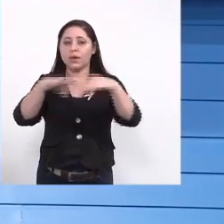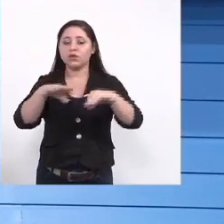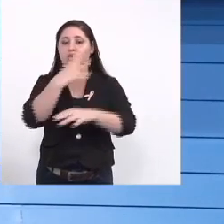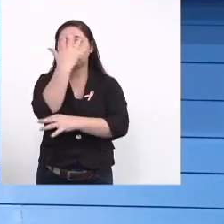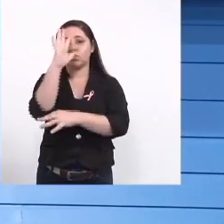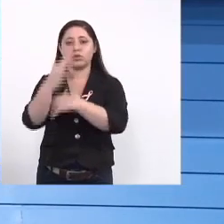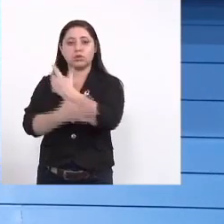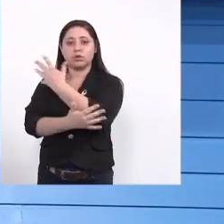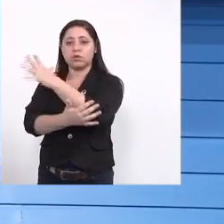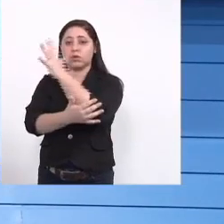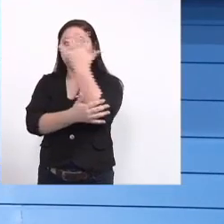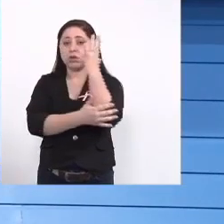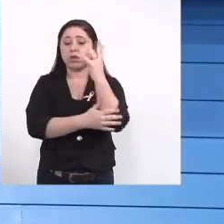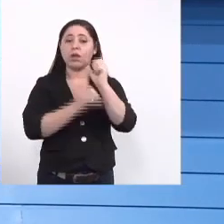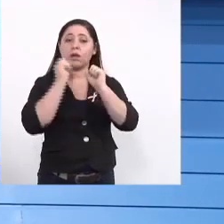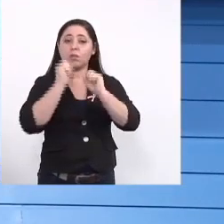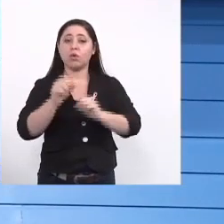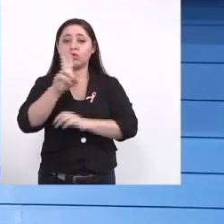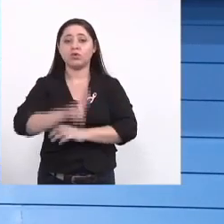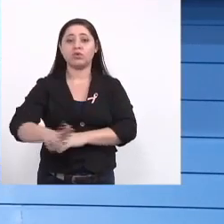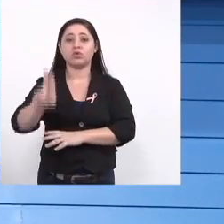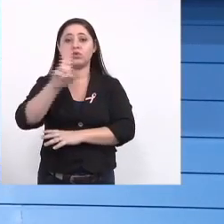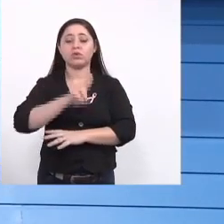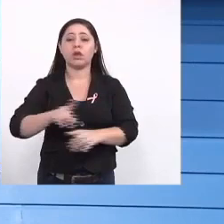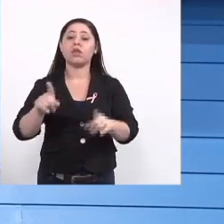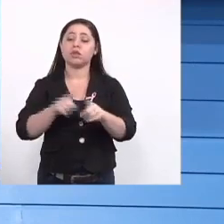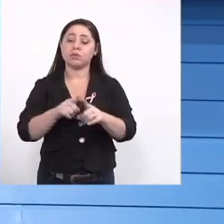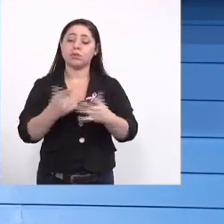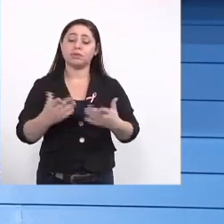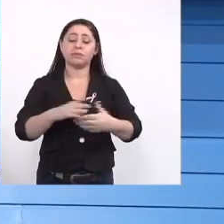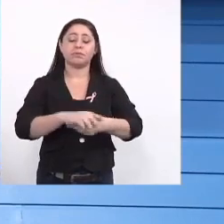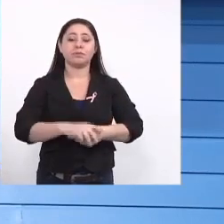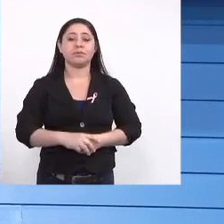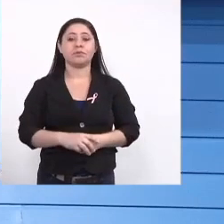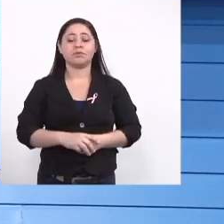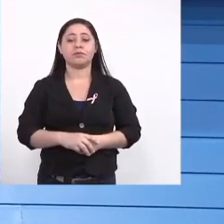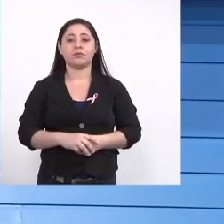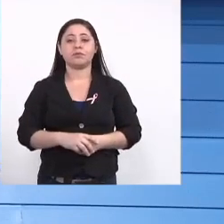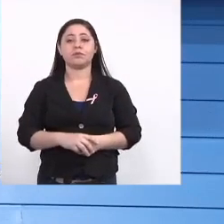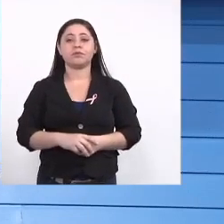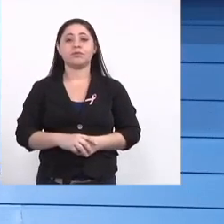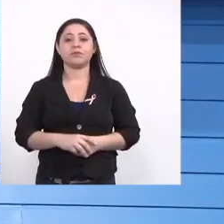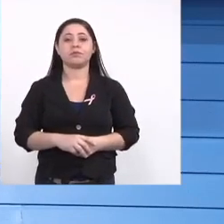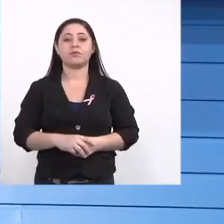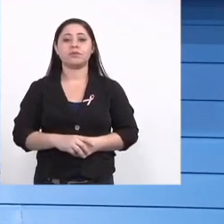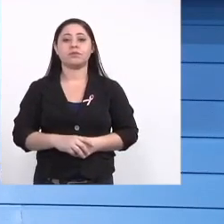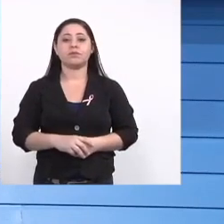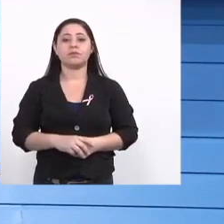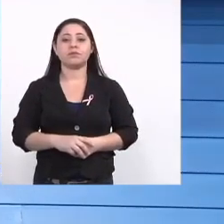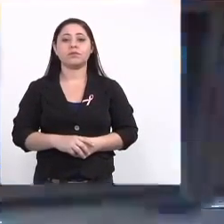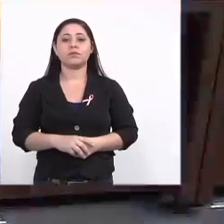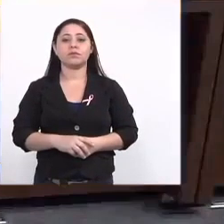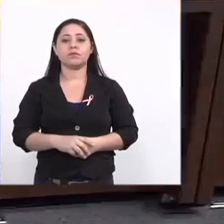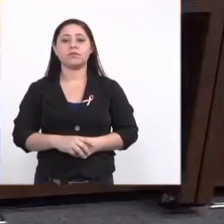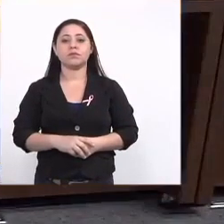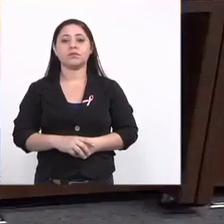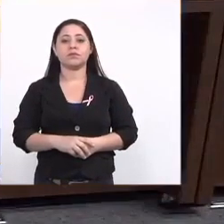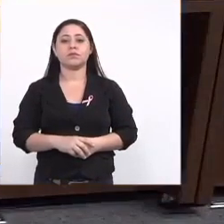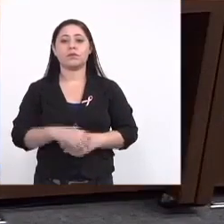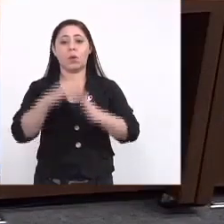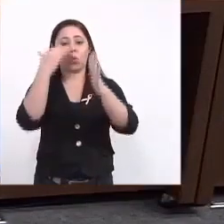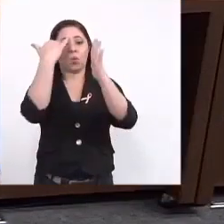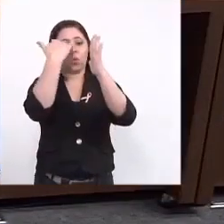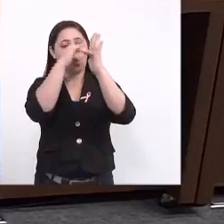ambiente a gente poder até utilizar nessa questão dos bueiros e um